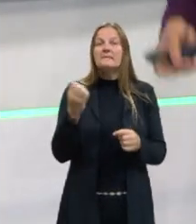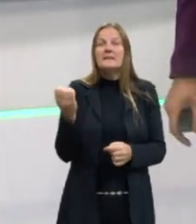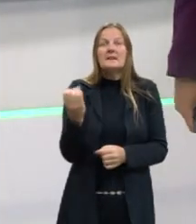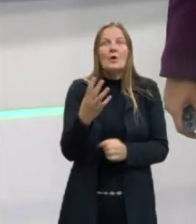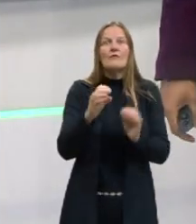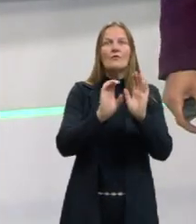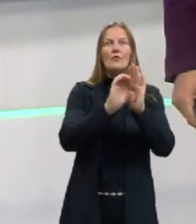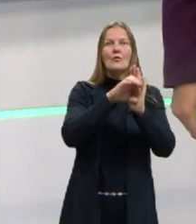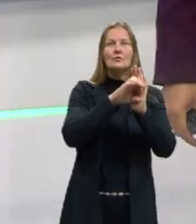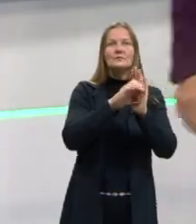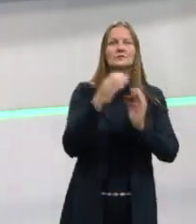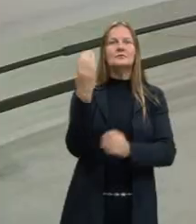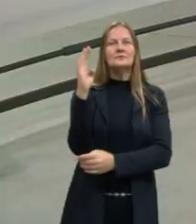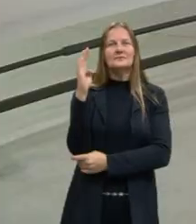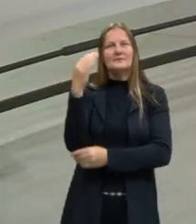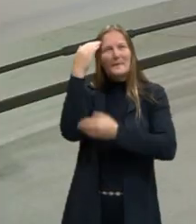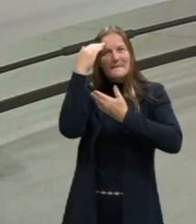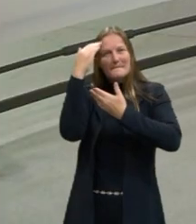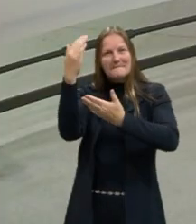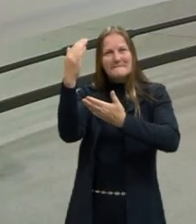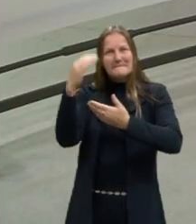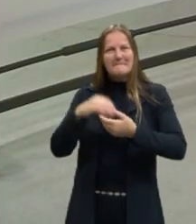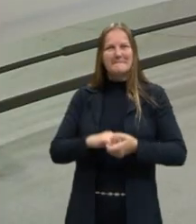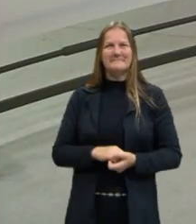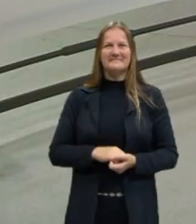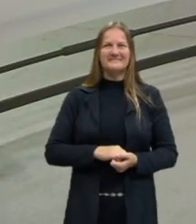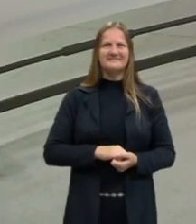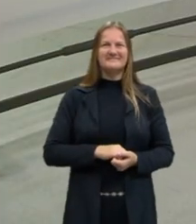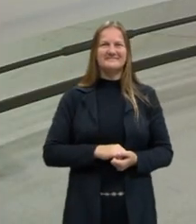conceito da Biologia, tá? Obrigada, Henrique.